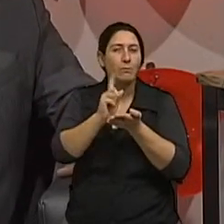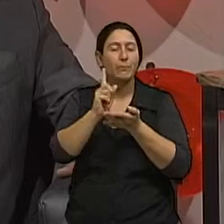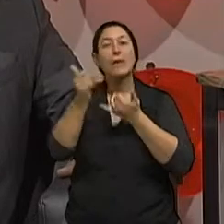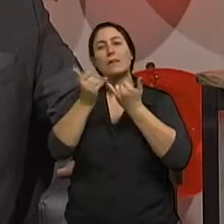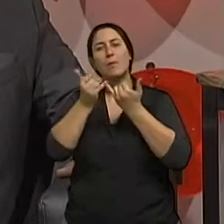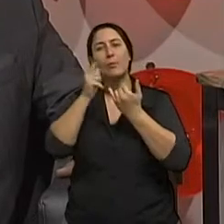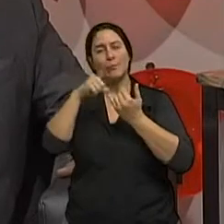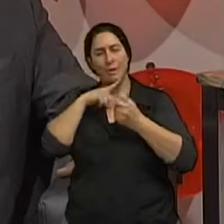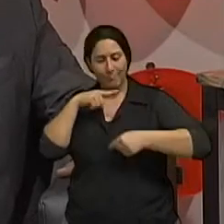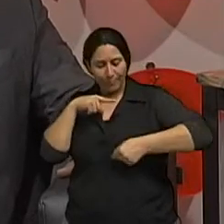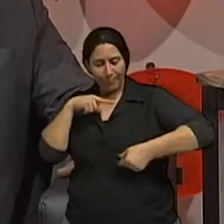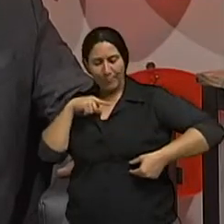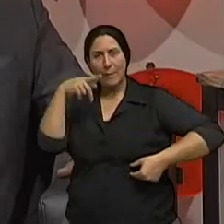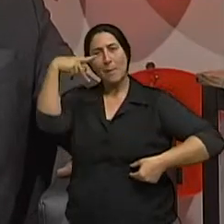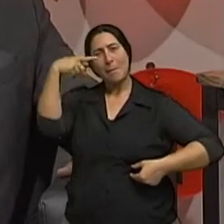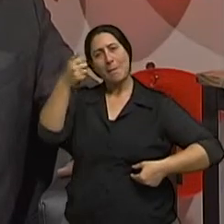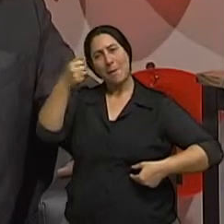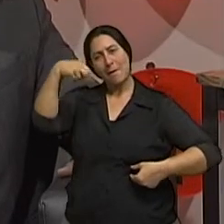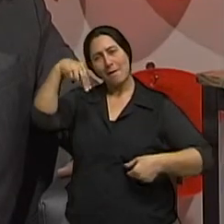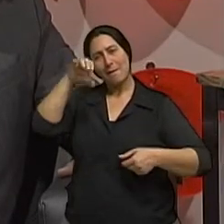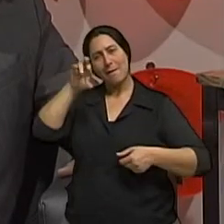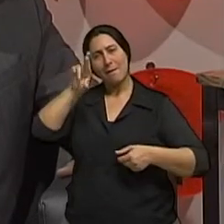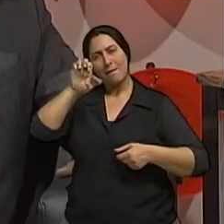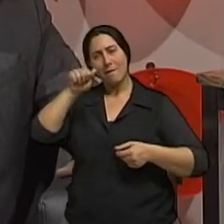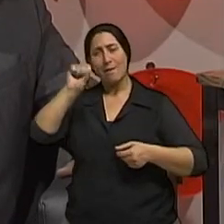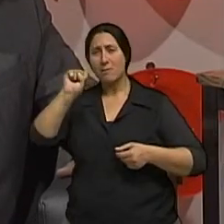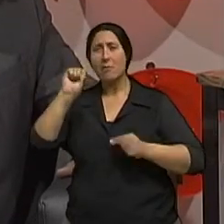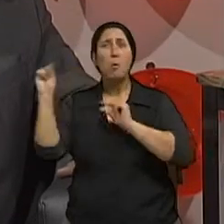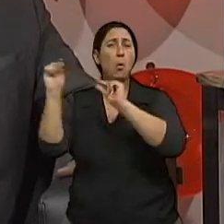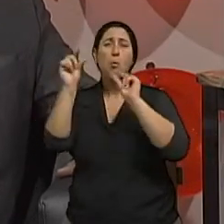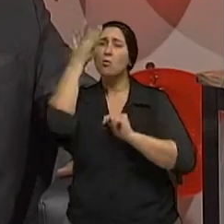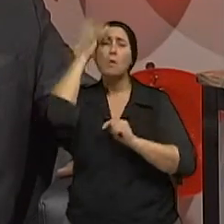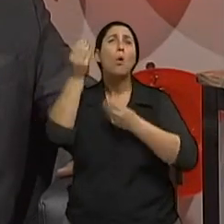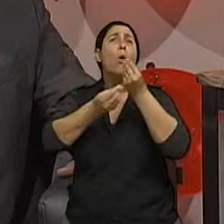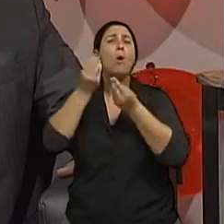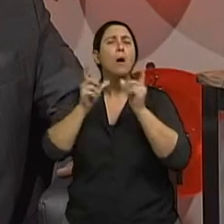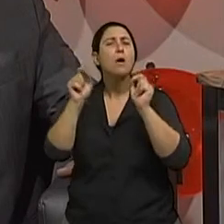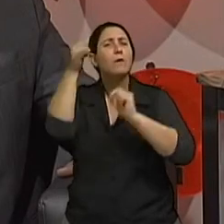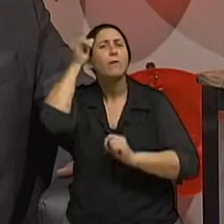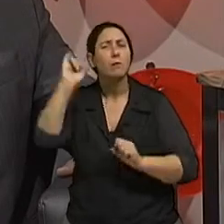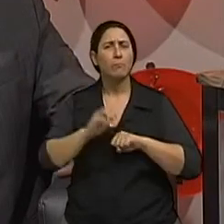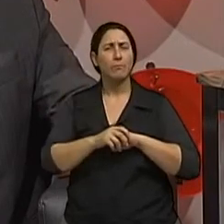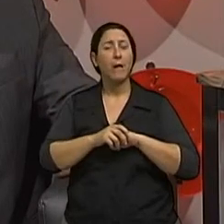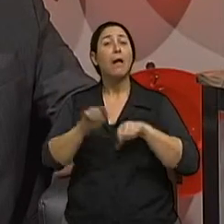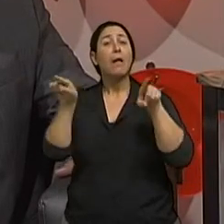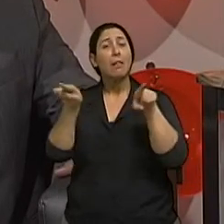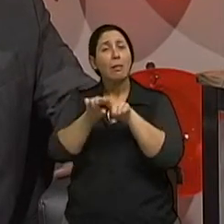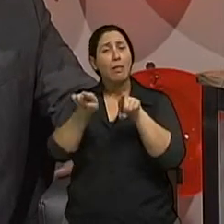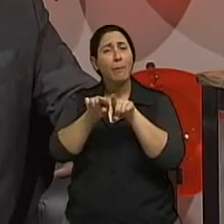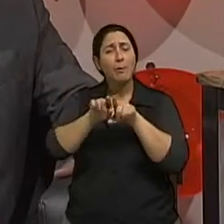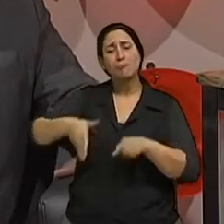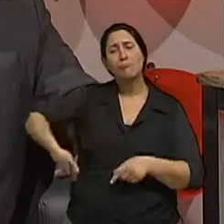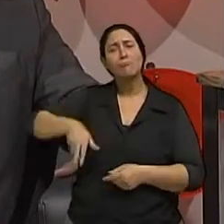pâncreas. Pouco se sabe, não se tem o que fazer para prevenir câncer de rim. Mas em